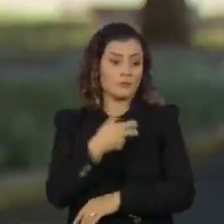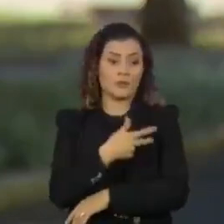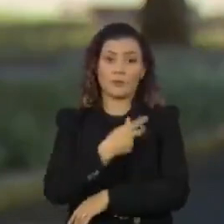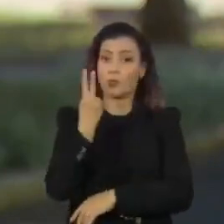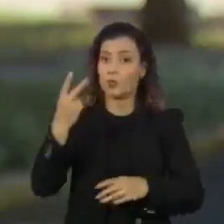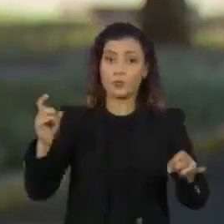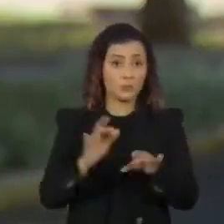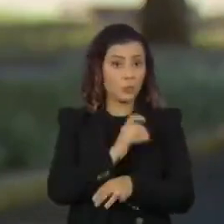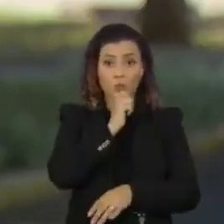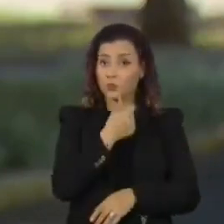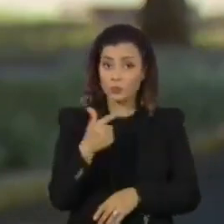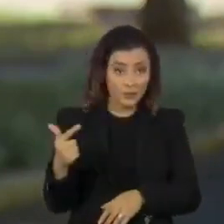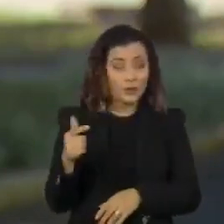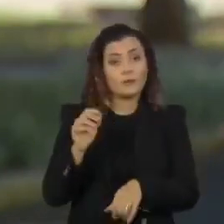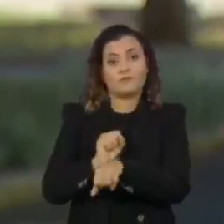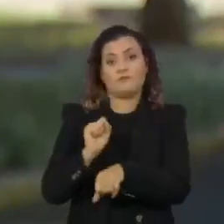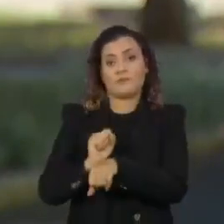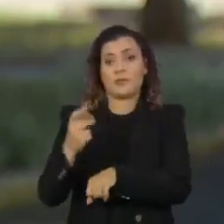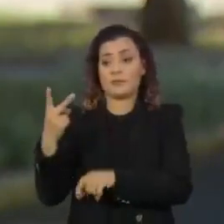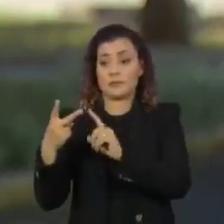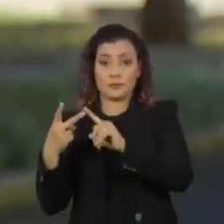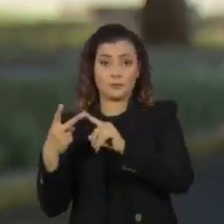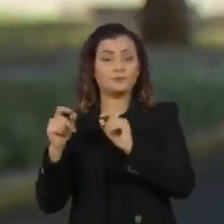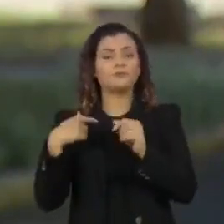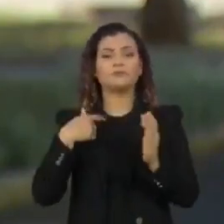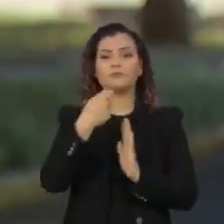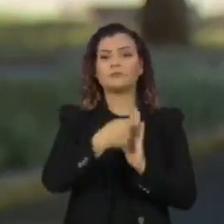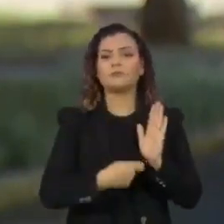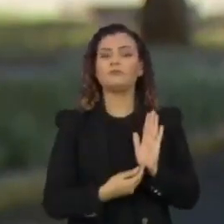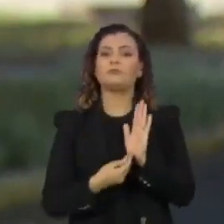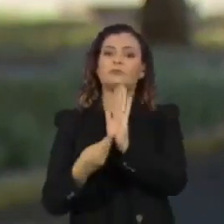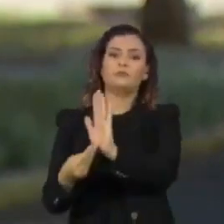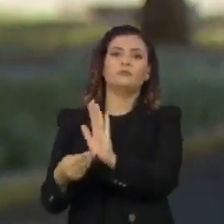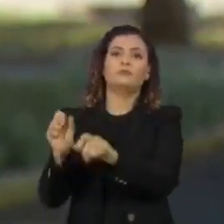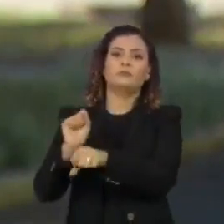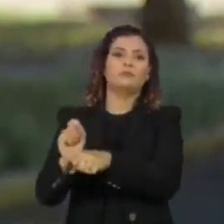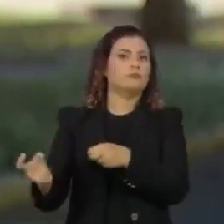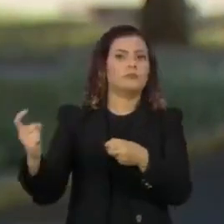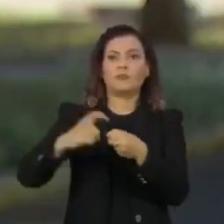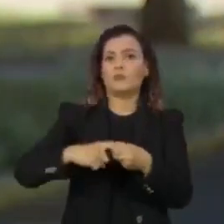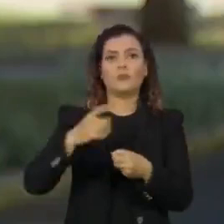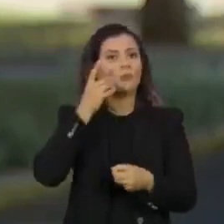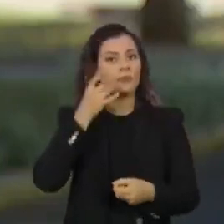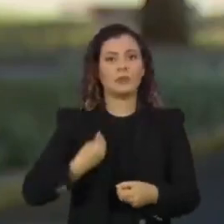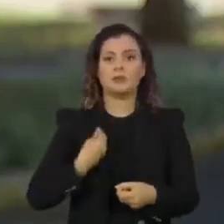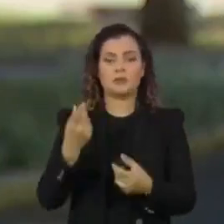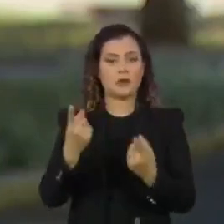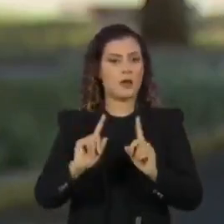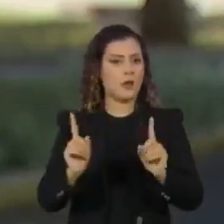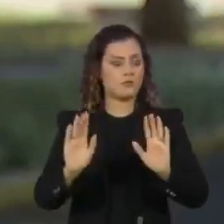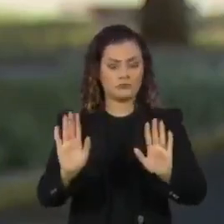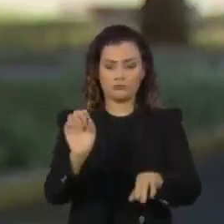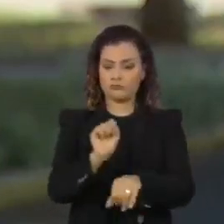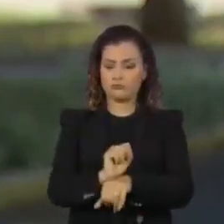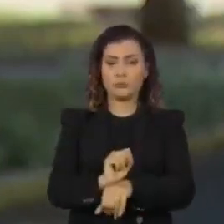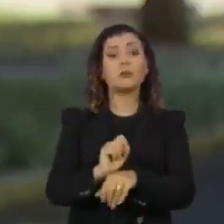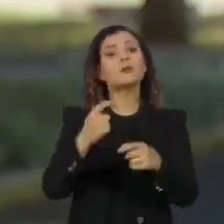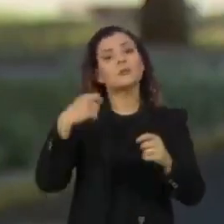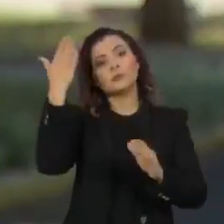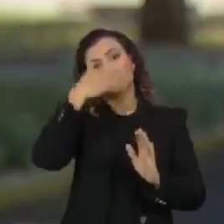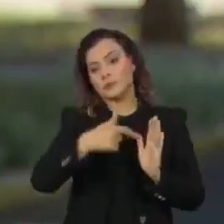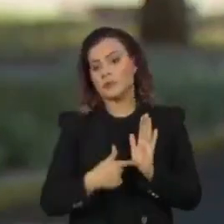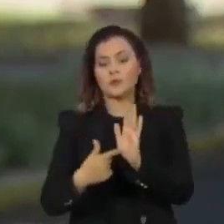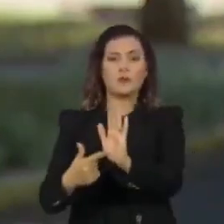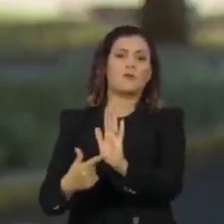imunização completada devem informar por escrito às escolas que não voltarão presencialmente, apresentando a